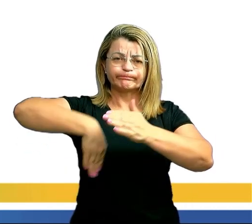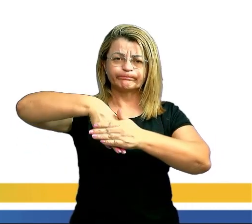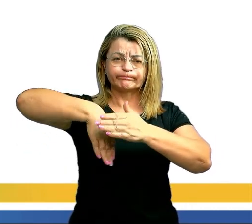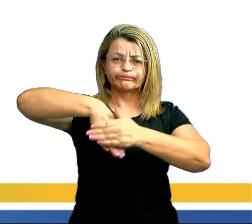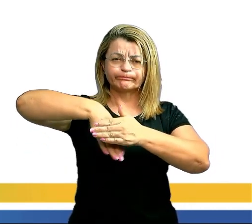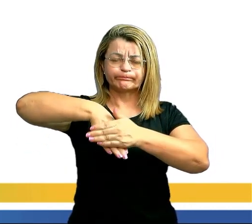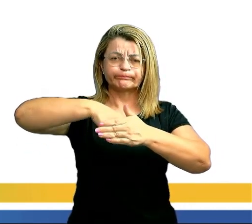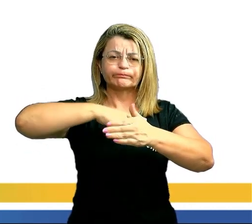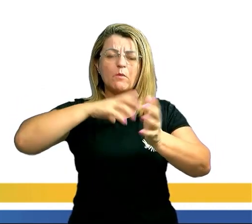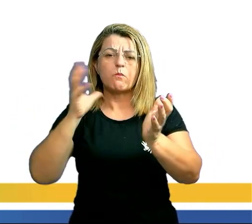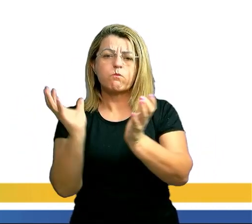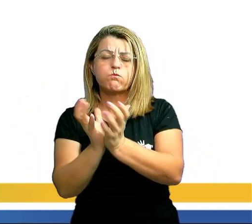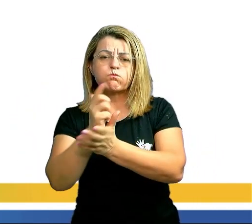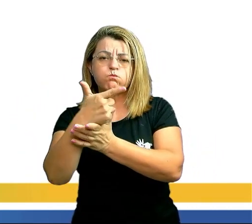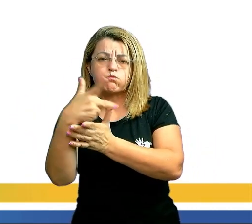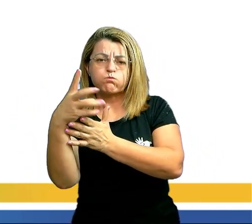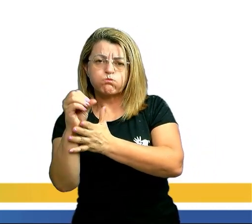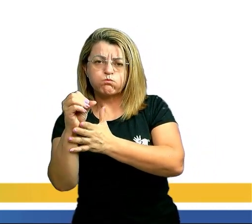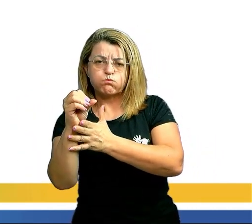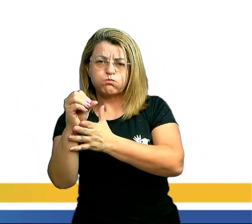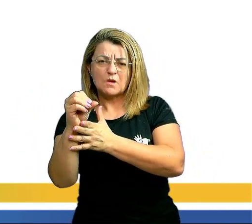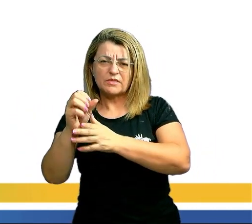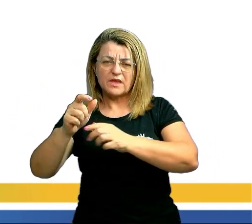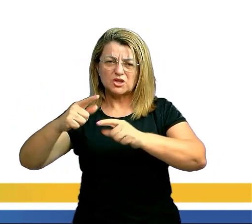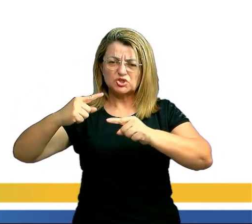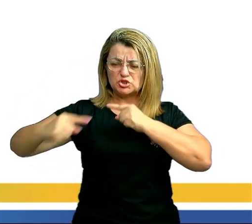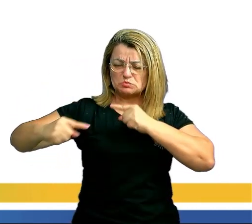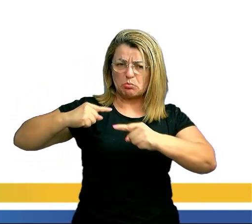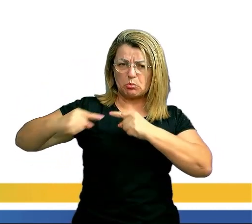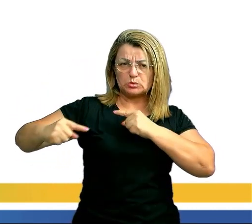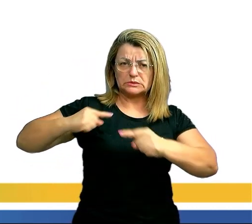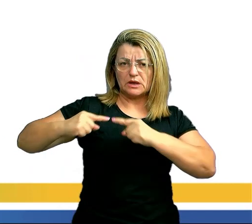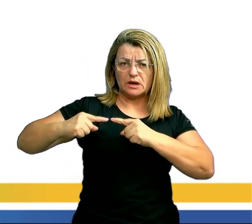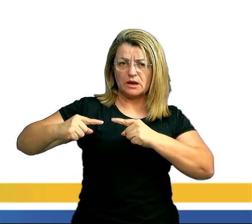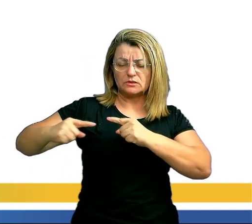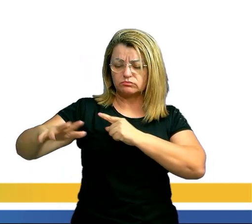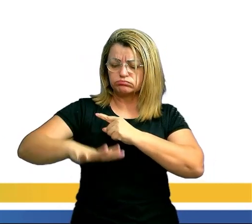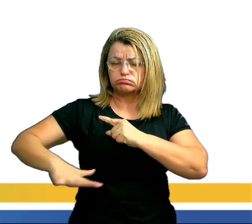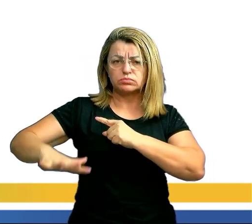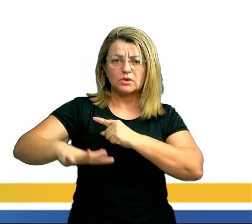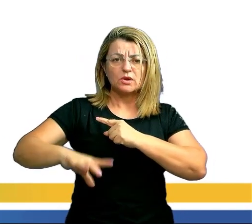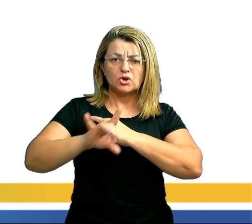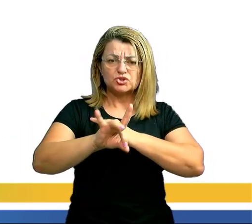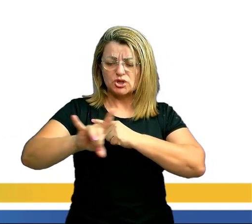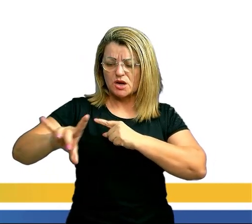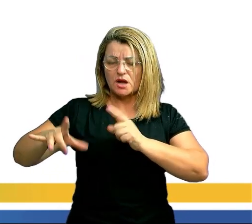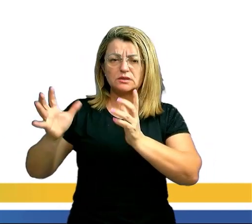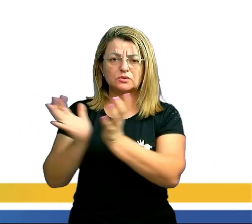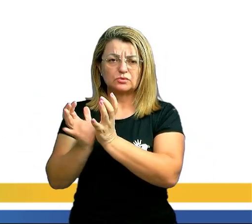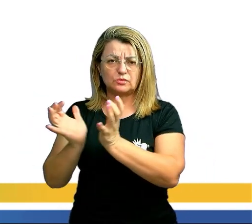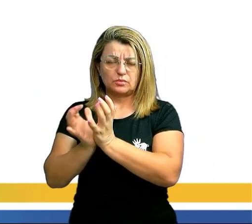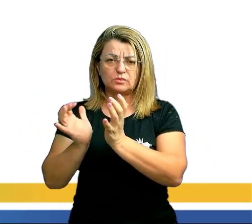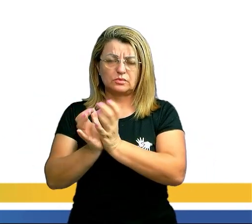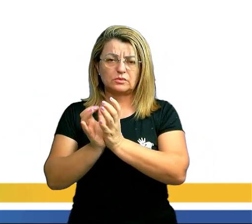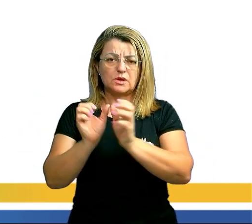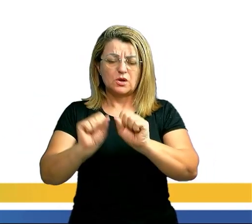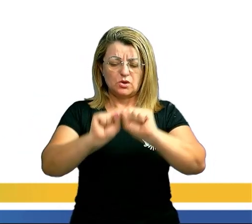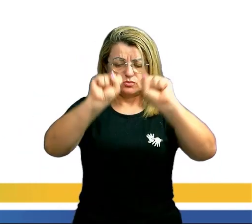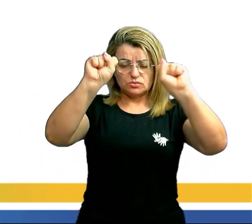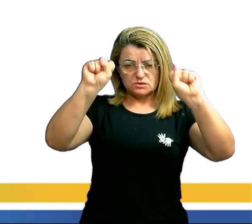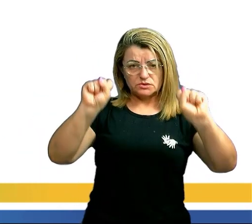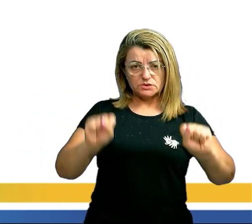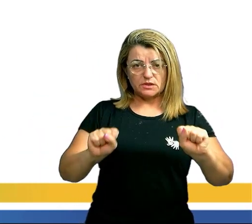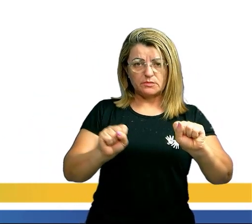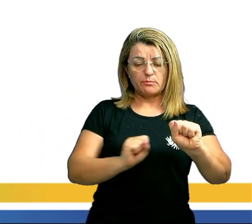vinte times. É disputado no sistema de cada time ponto corridos. Como é que é? No sistema de pontos